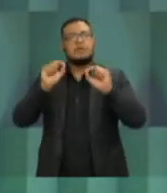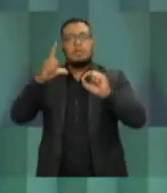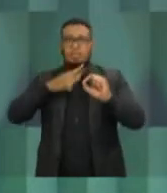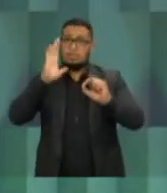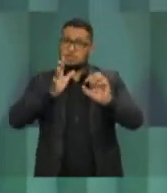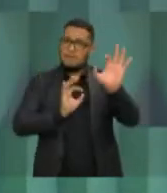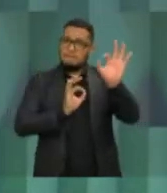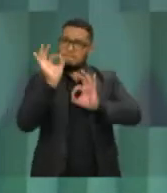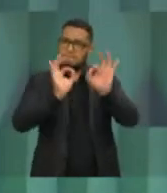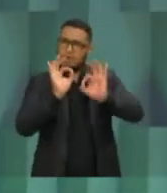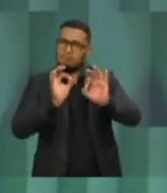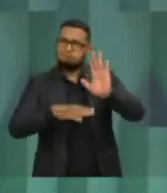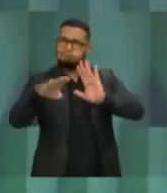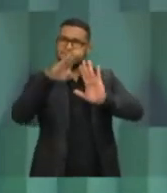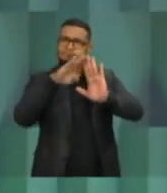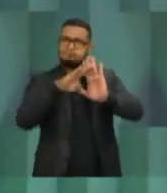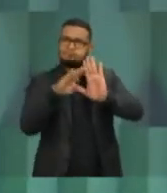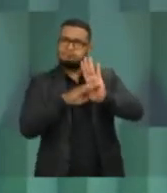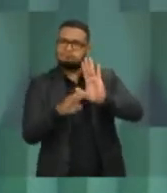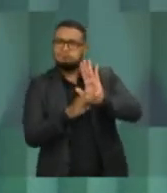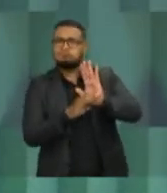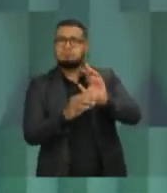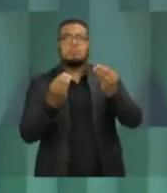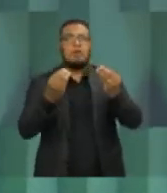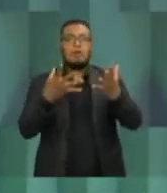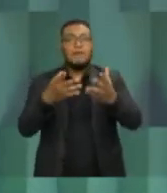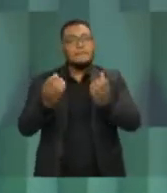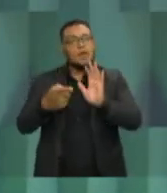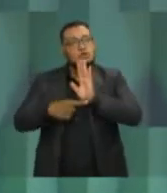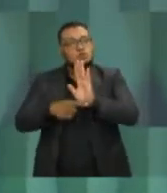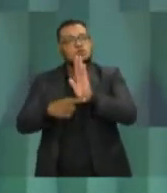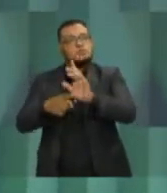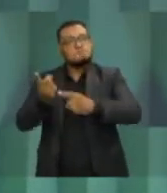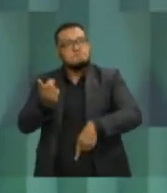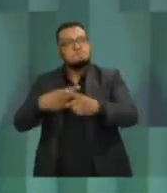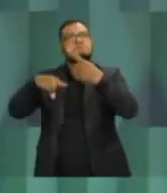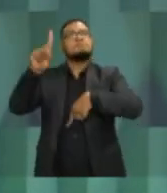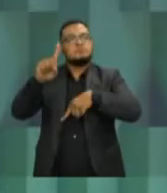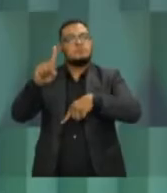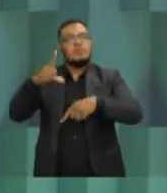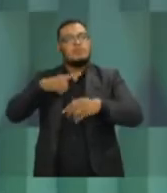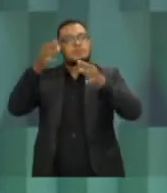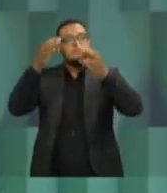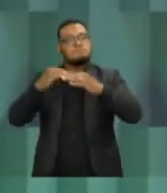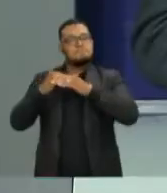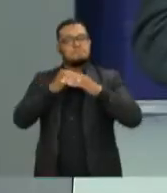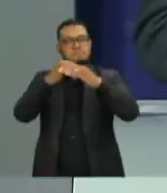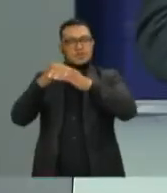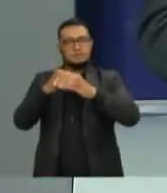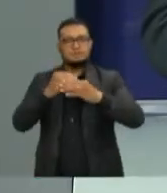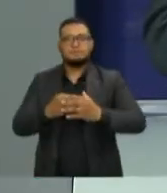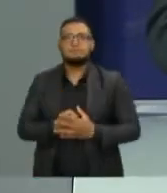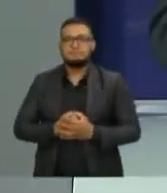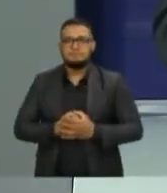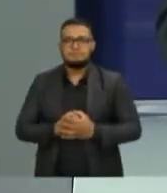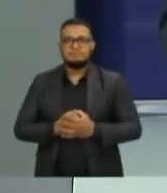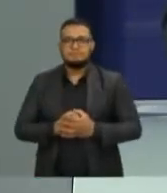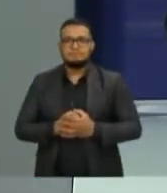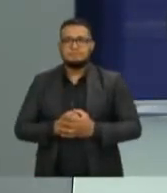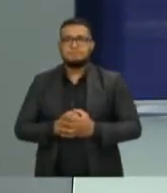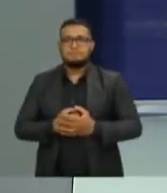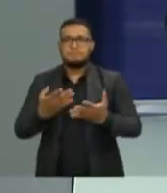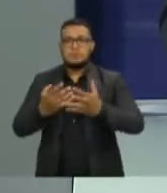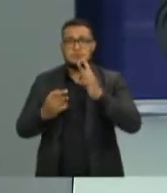e um plano específico para que a gente possa construir um desenvolvimento mais uniforme dentro de Vitória. Quem pergunta agora,